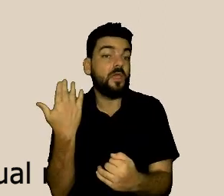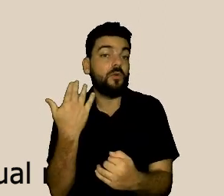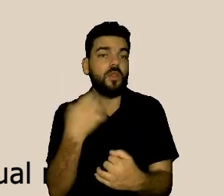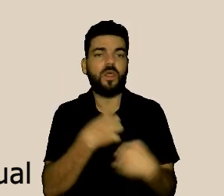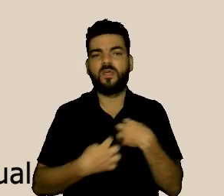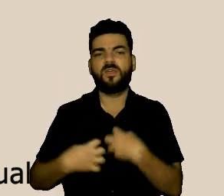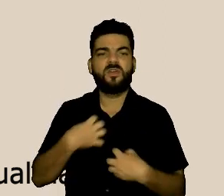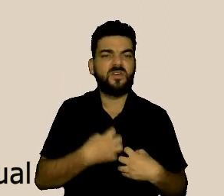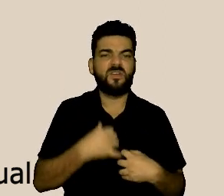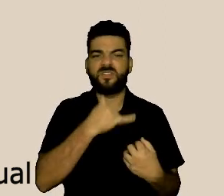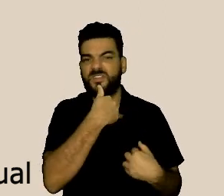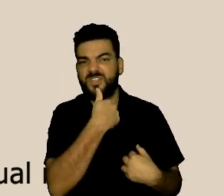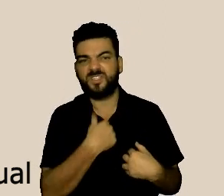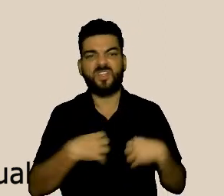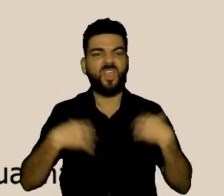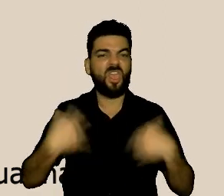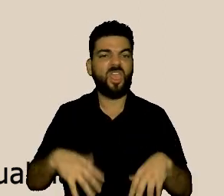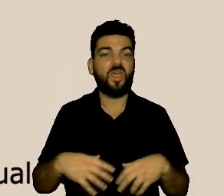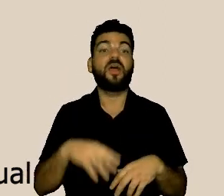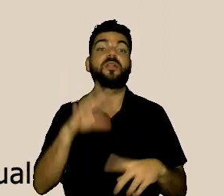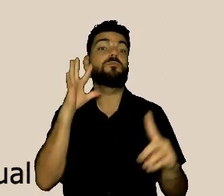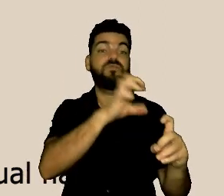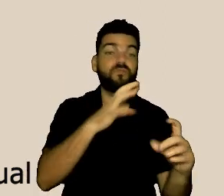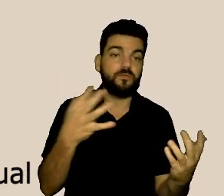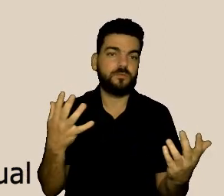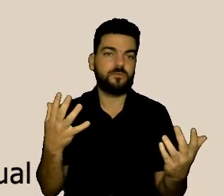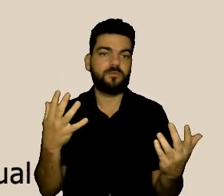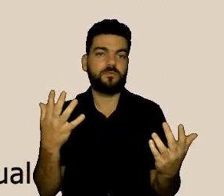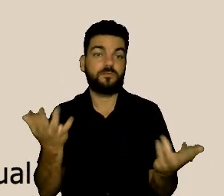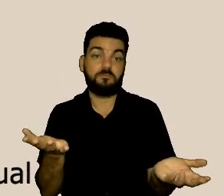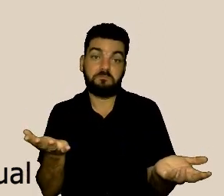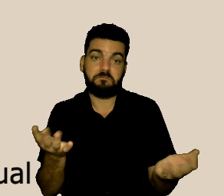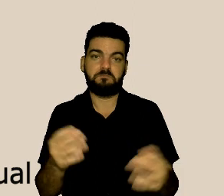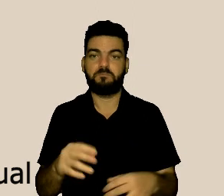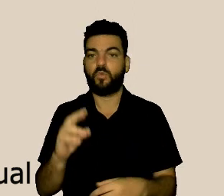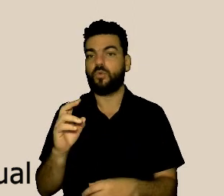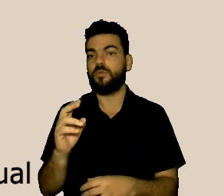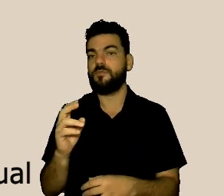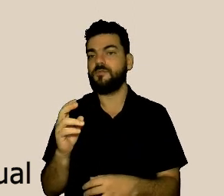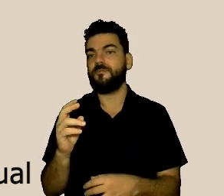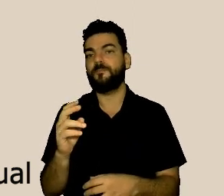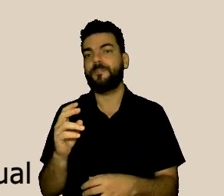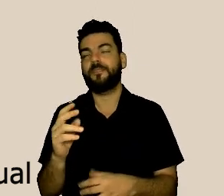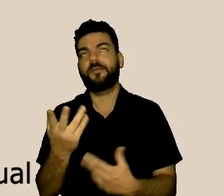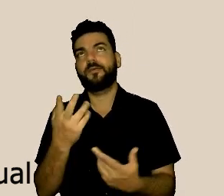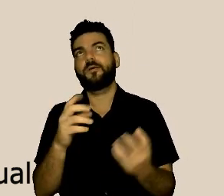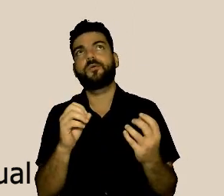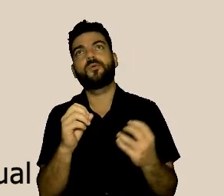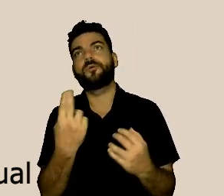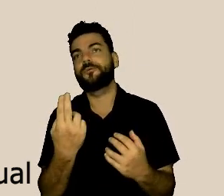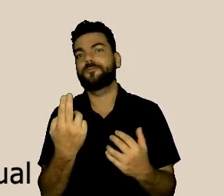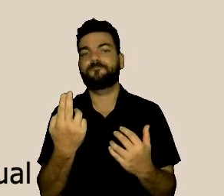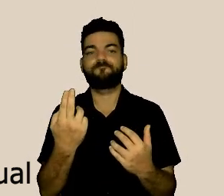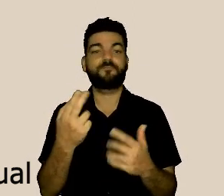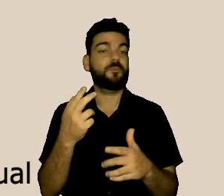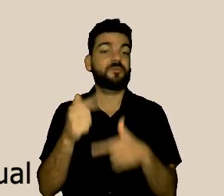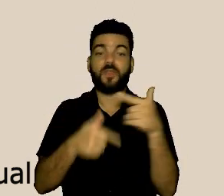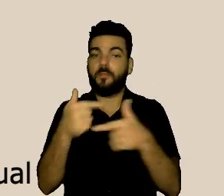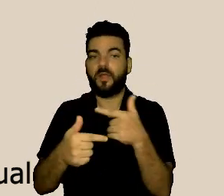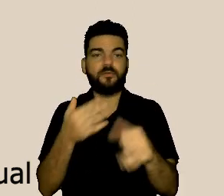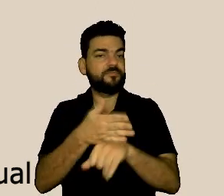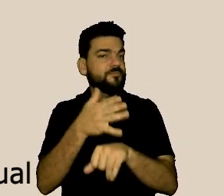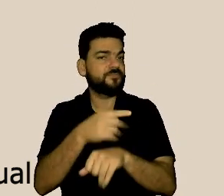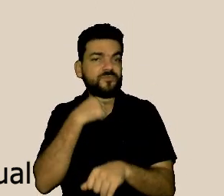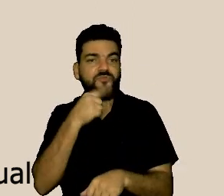pode ser que com isso ele esteja produzindo menos, não bateu aquela meta almejada, ou não fez